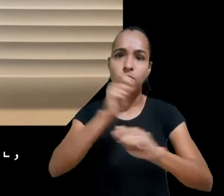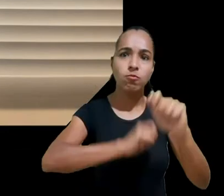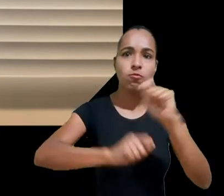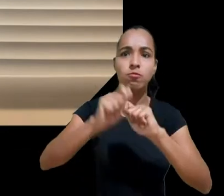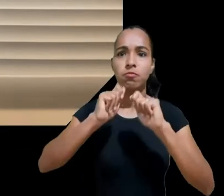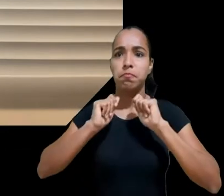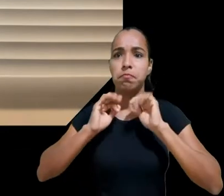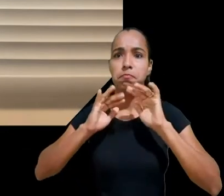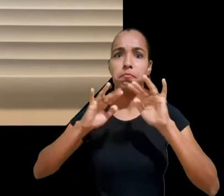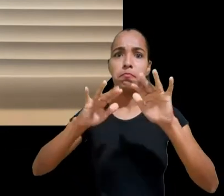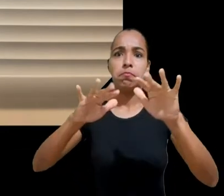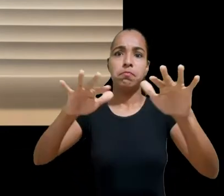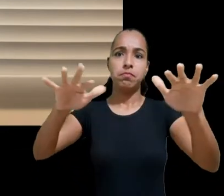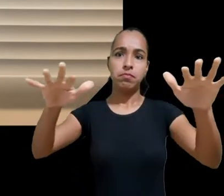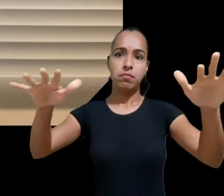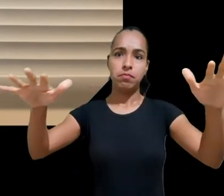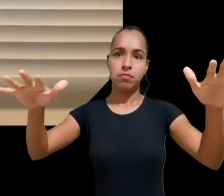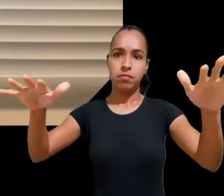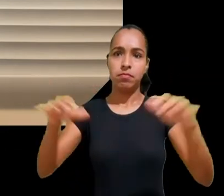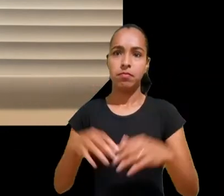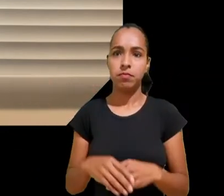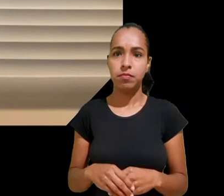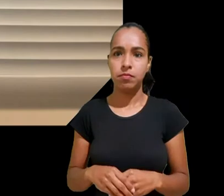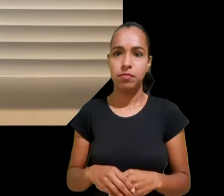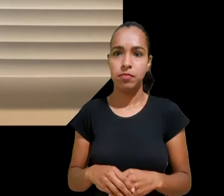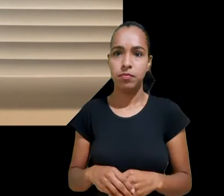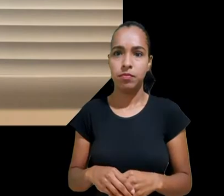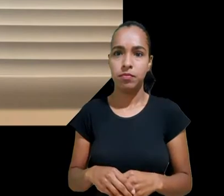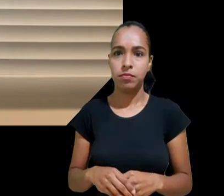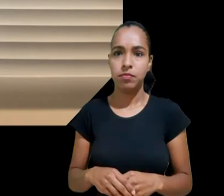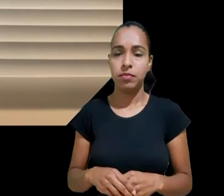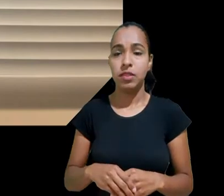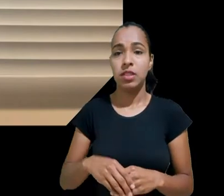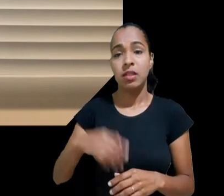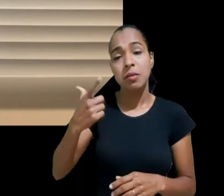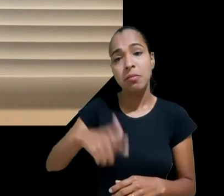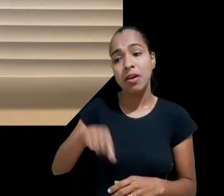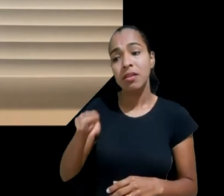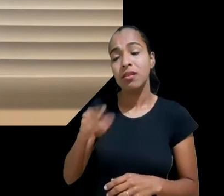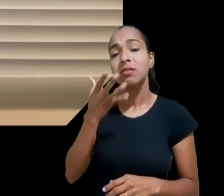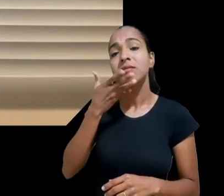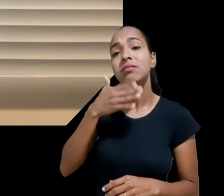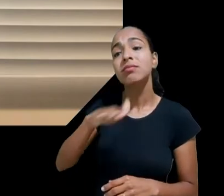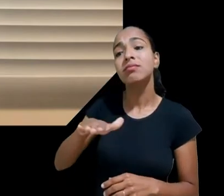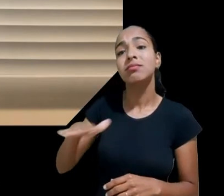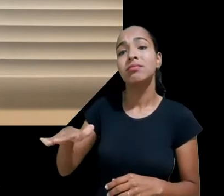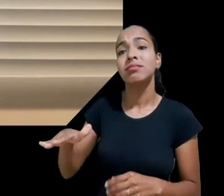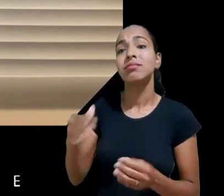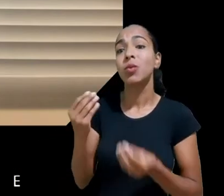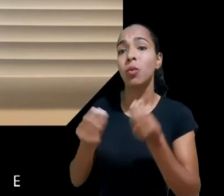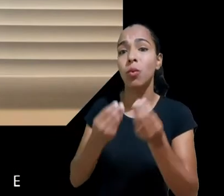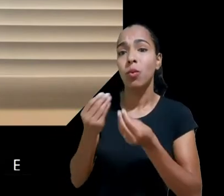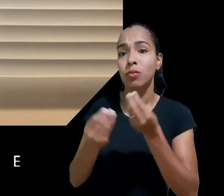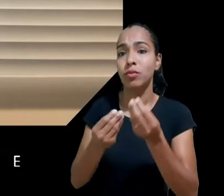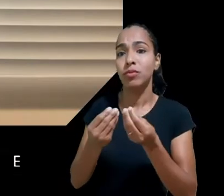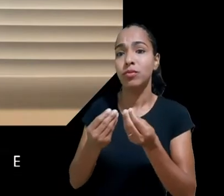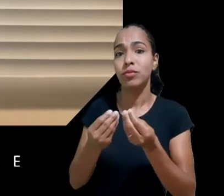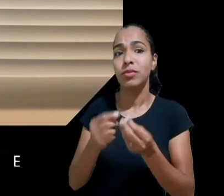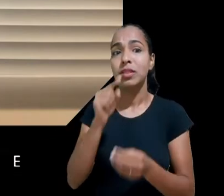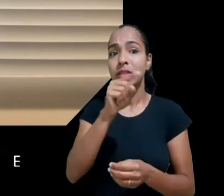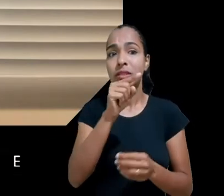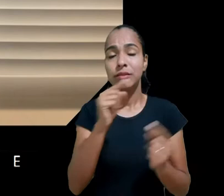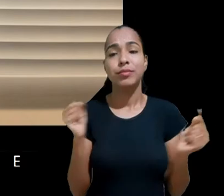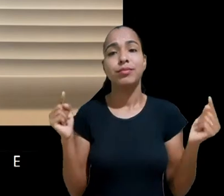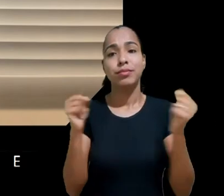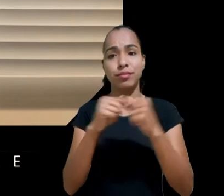vão poder causar danos a essas crianças. E aí surge a grande questão. Bom, será que diante de